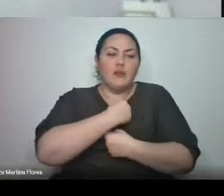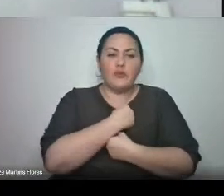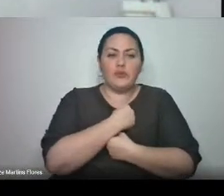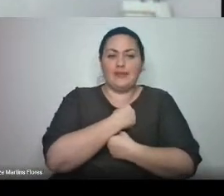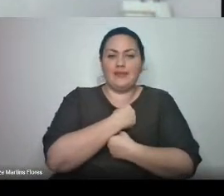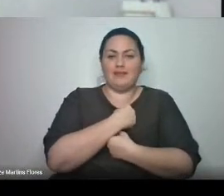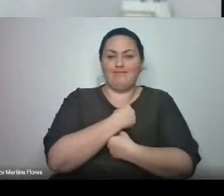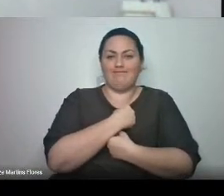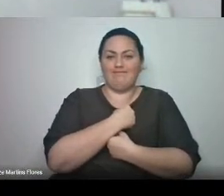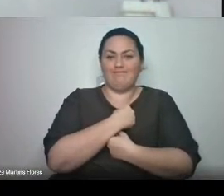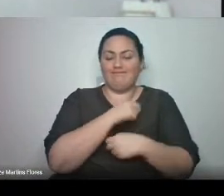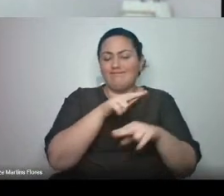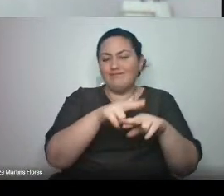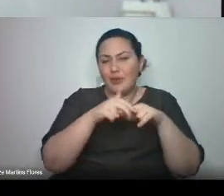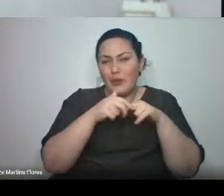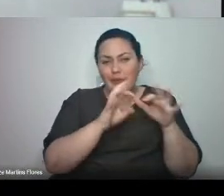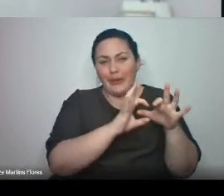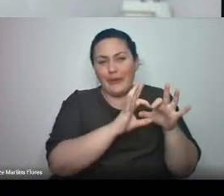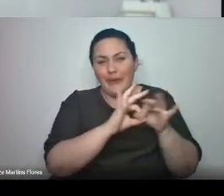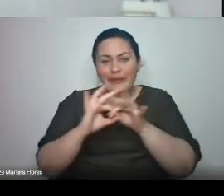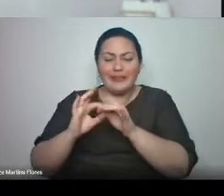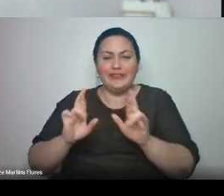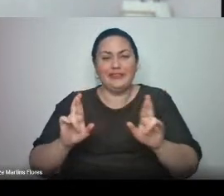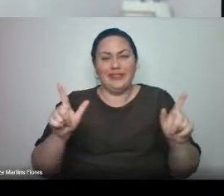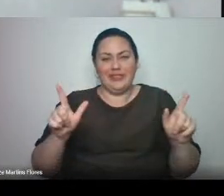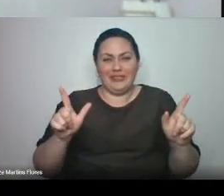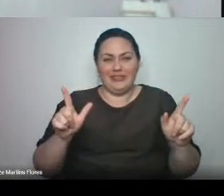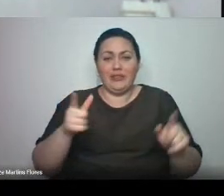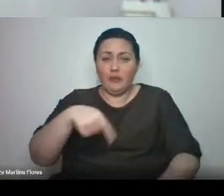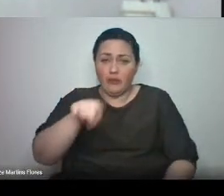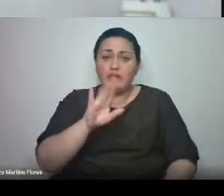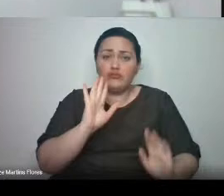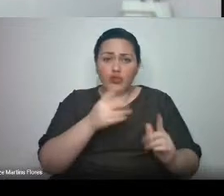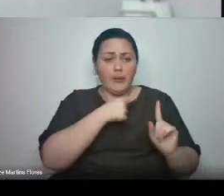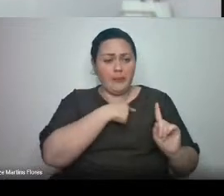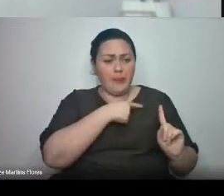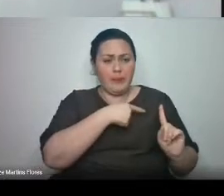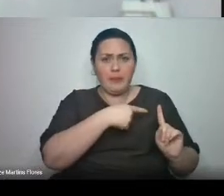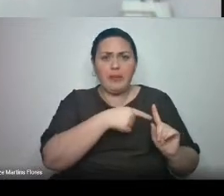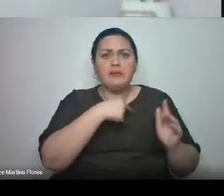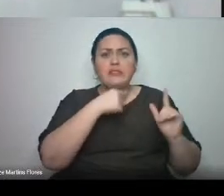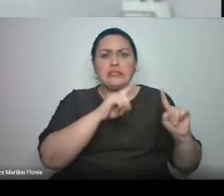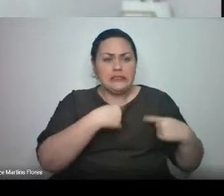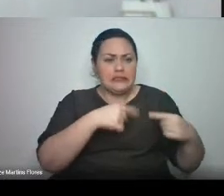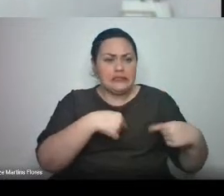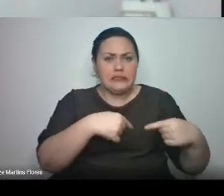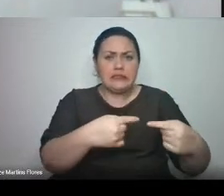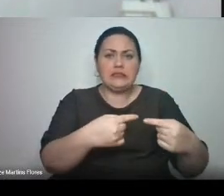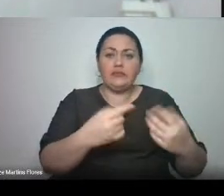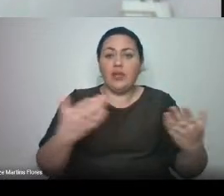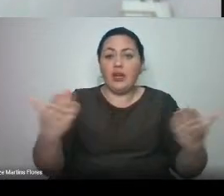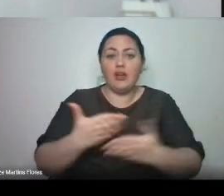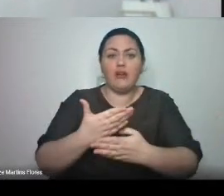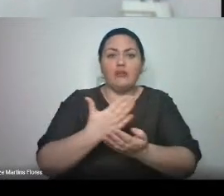diferenciado, em que os desafios que vocês já venceram e não foram poucos, se intensificam de formas diferentes.